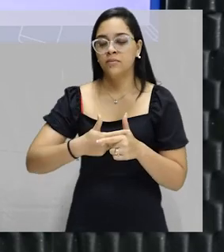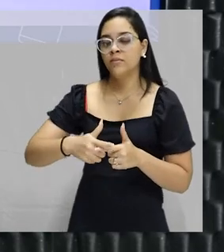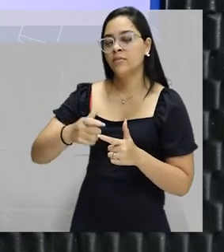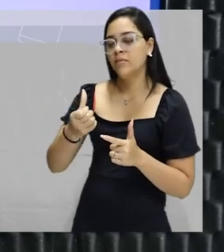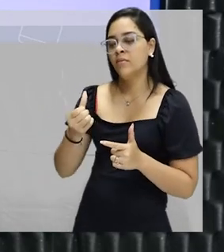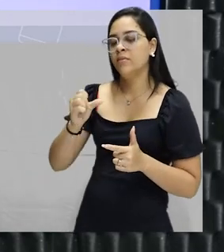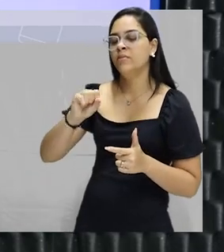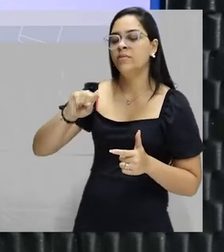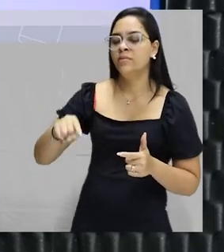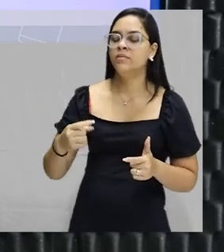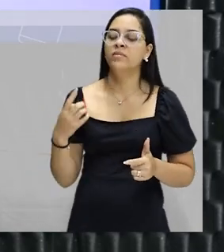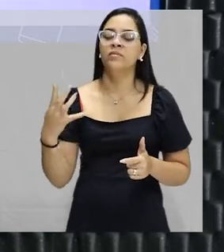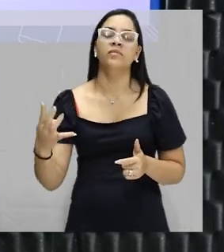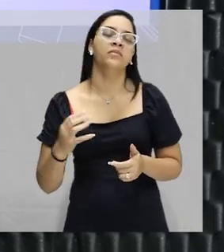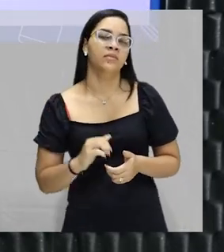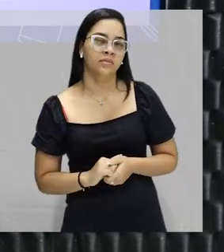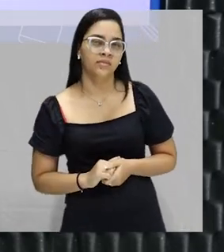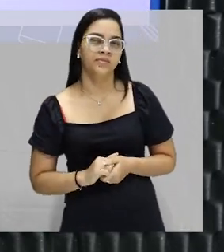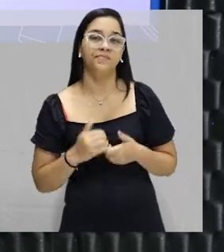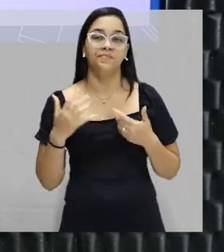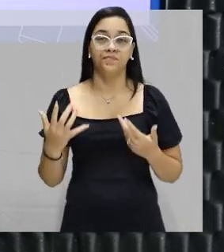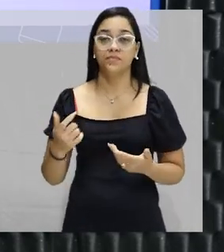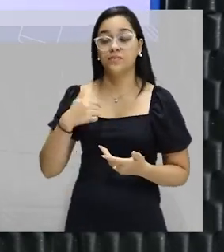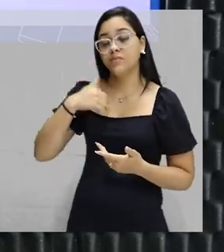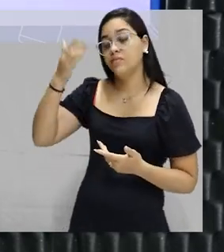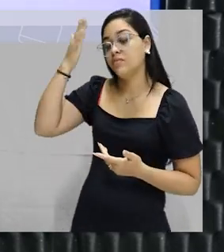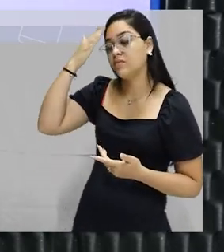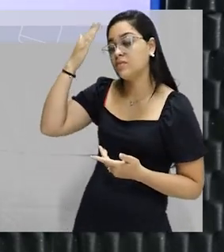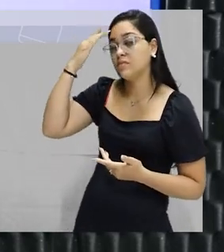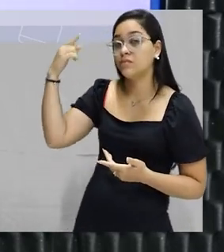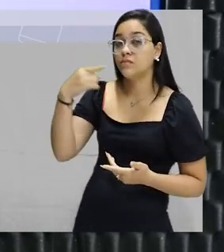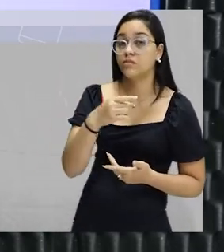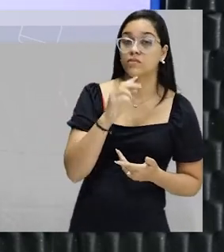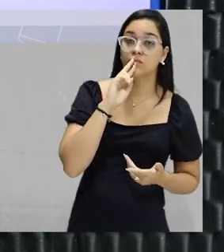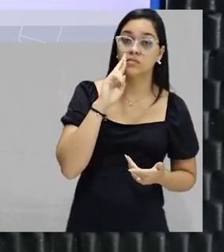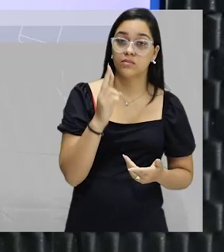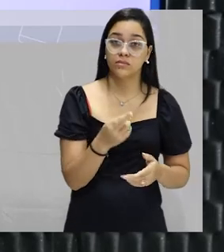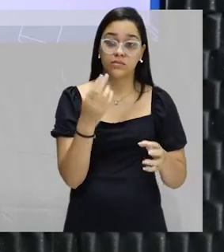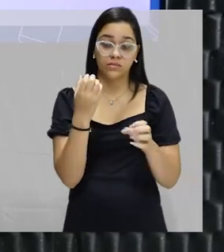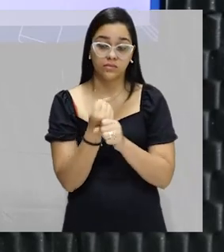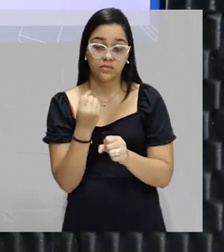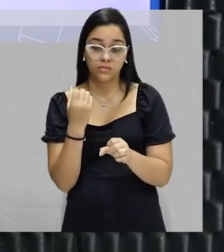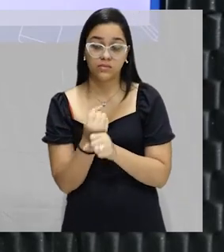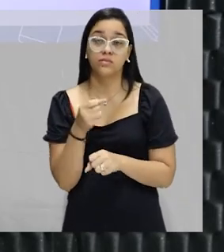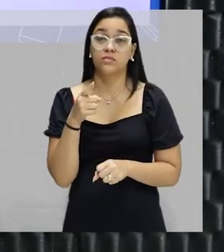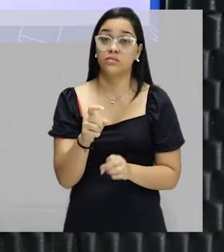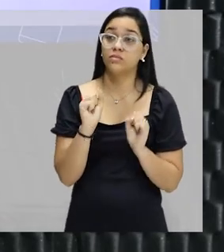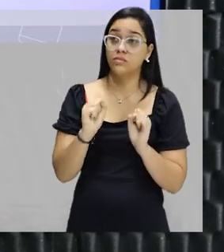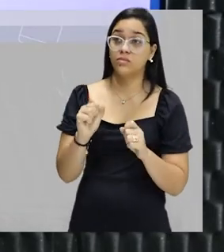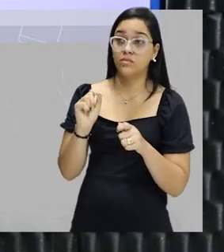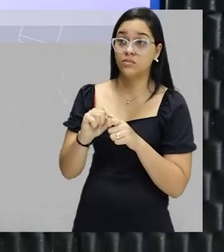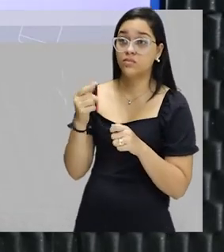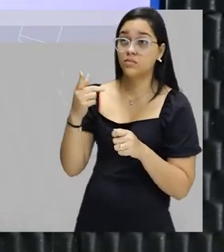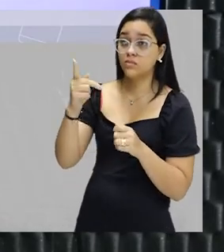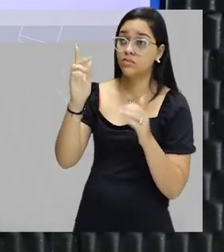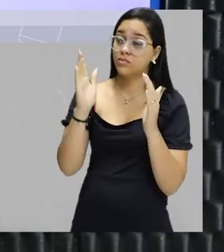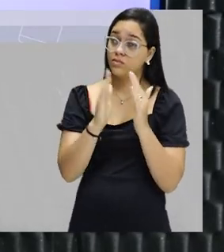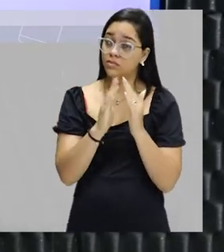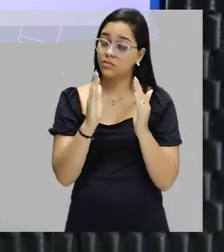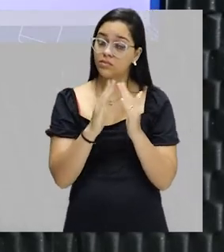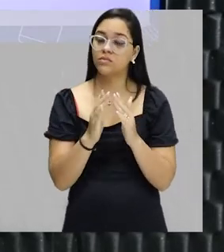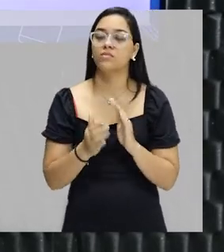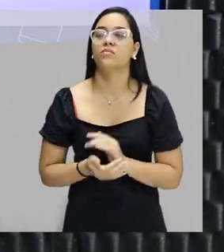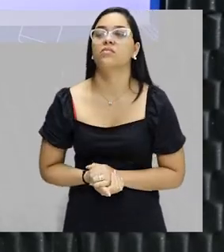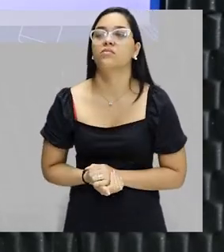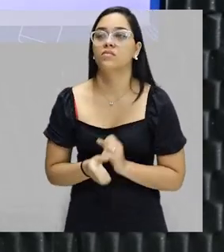,4. Tudo bem? Aí, eu entendo que esse resultado, fazendo o cálculo, e você pode fazer aí na sua casa, certo?